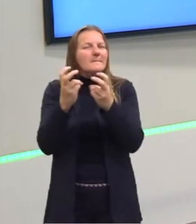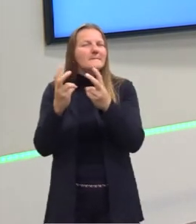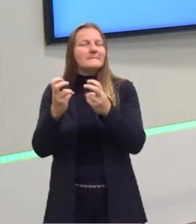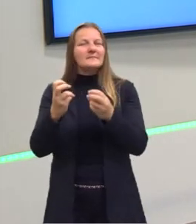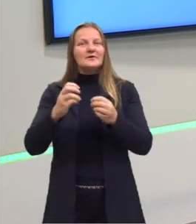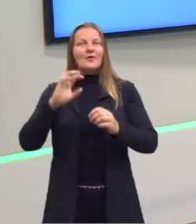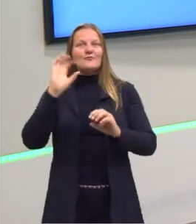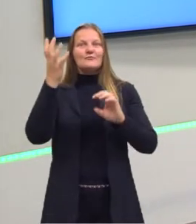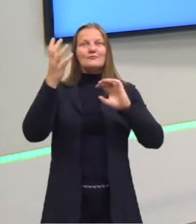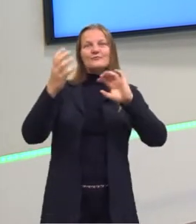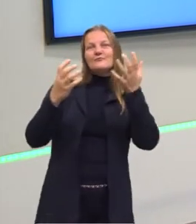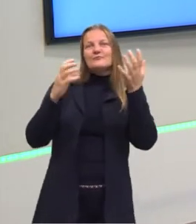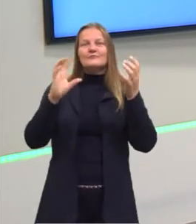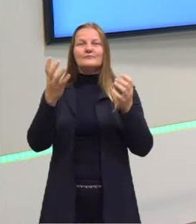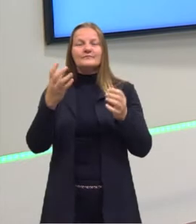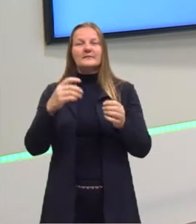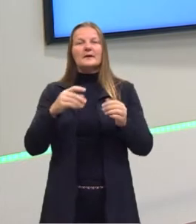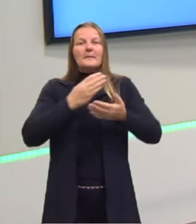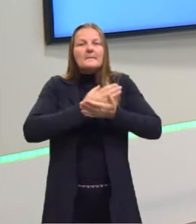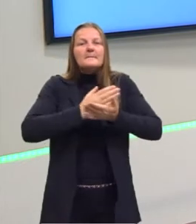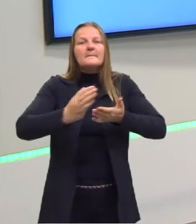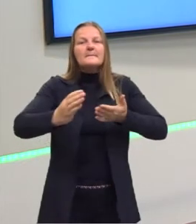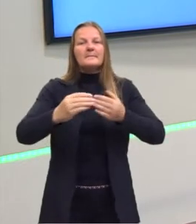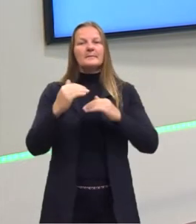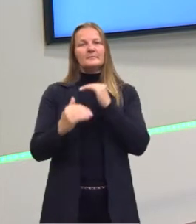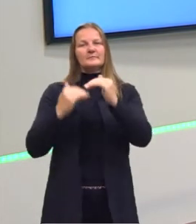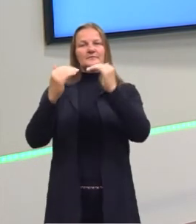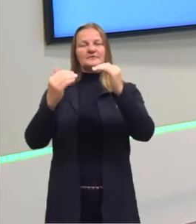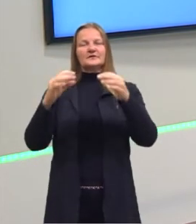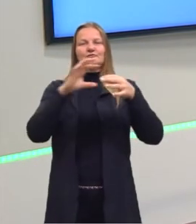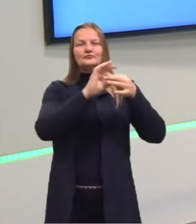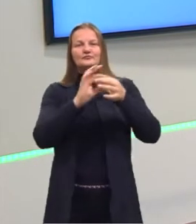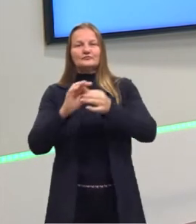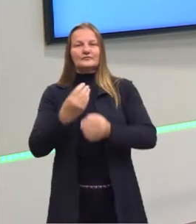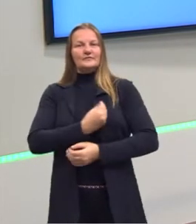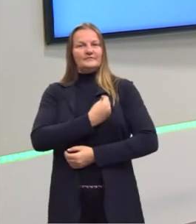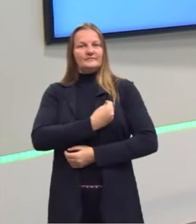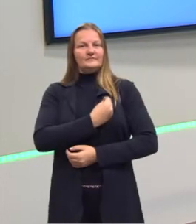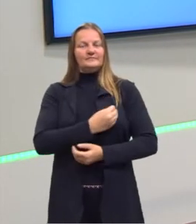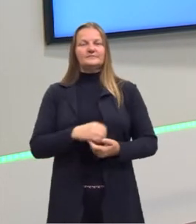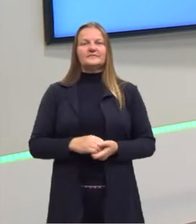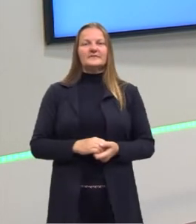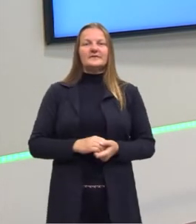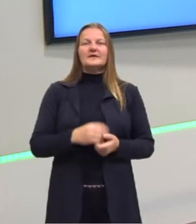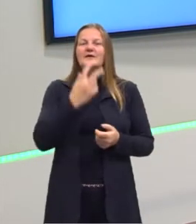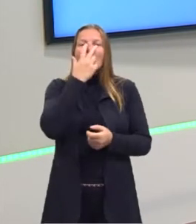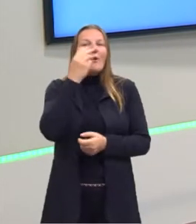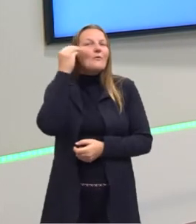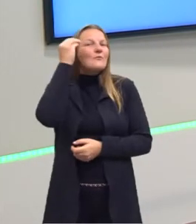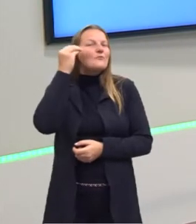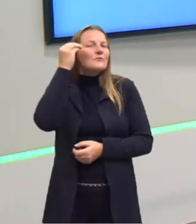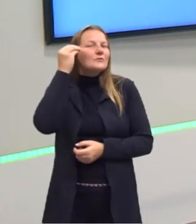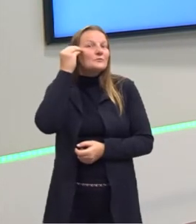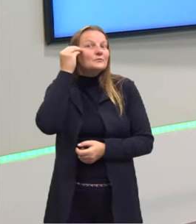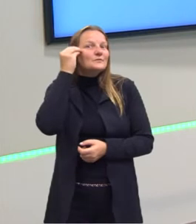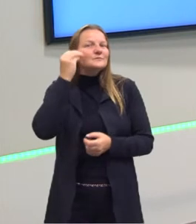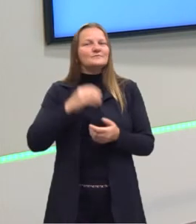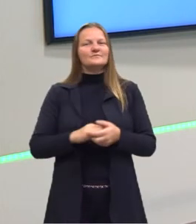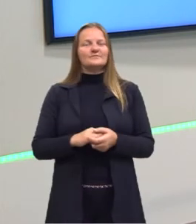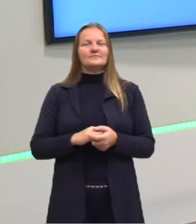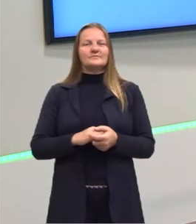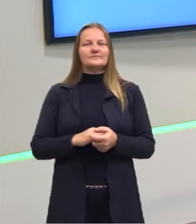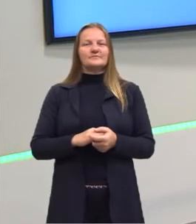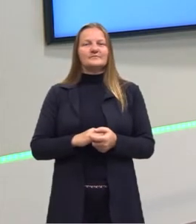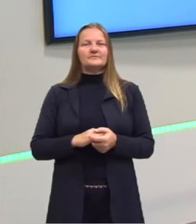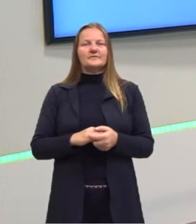pequenas soluções a partir desse processo no qual ela está vivendo. Então, é como se fosse uma experiência, uma grande experiência.